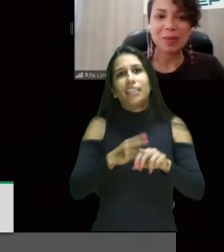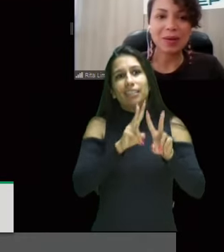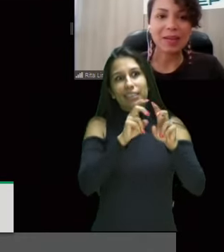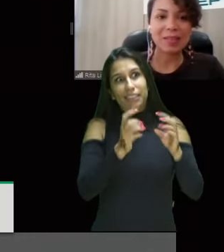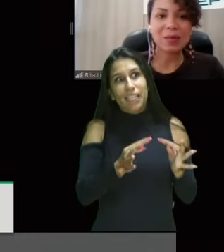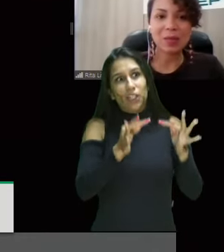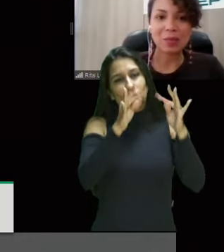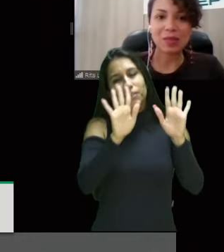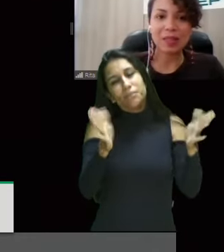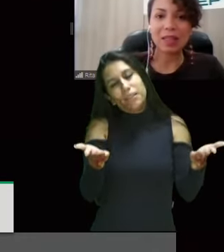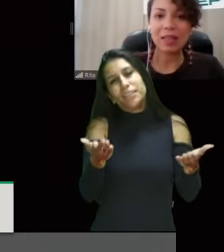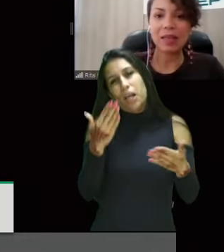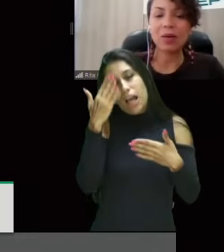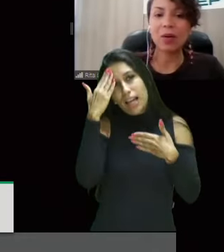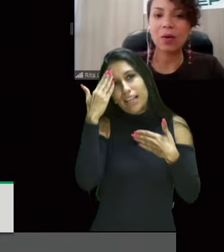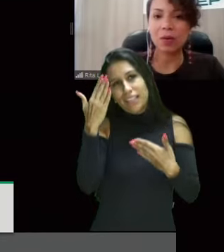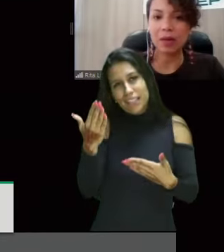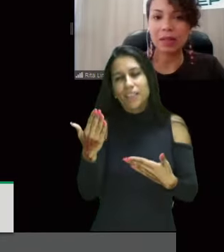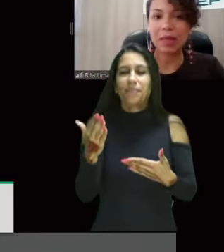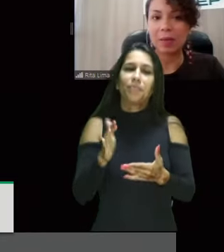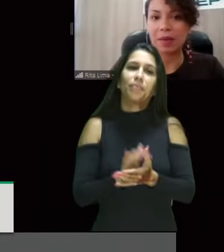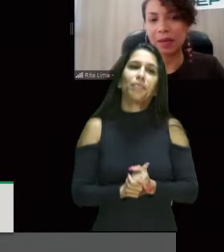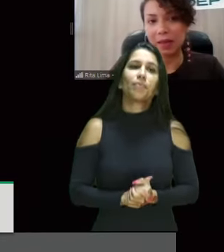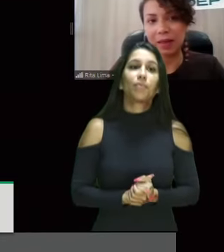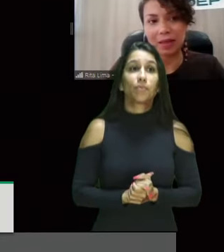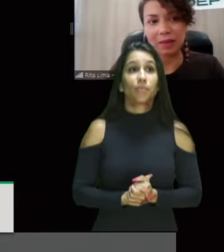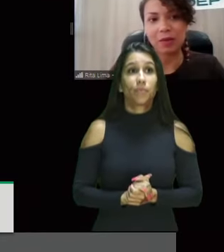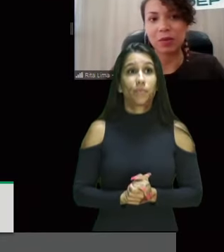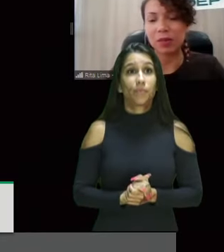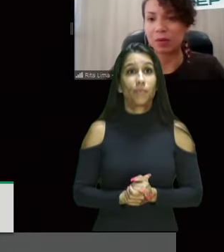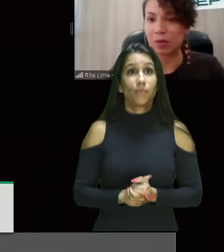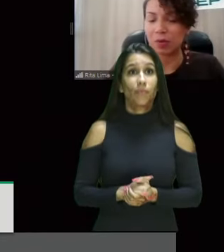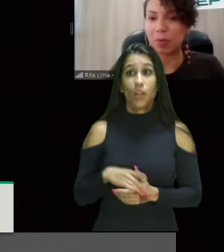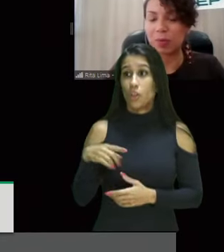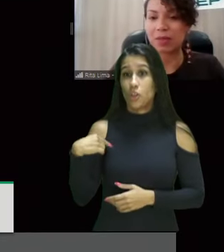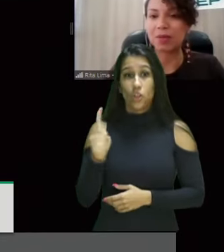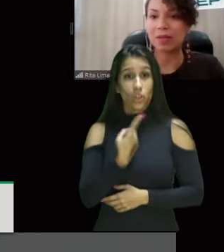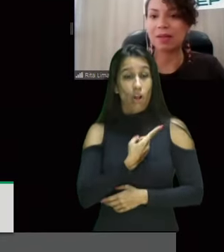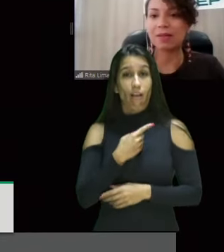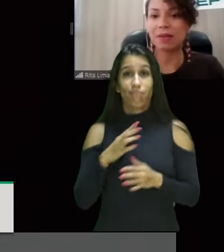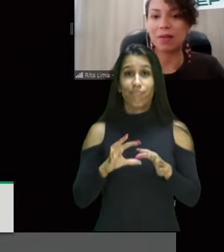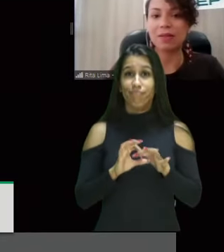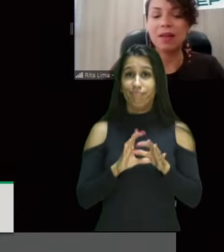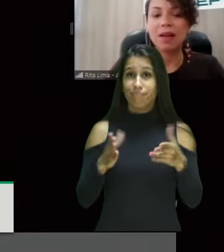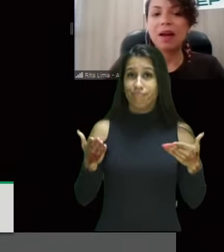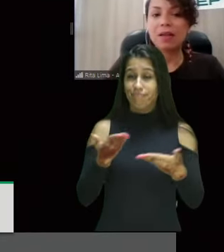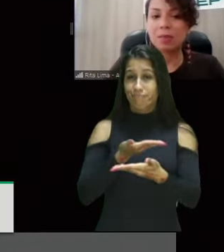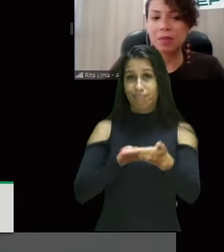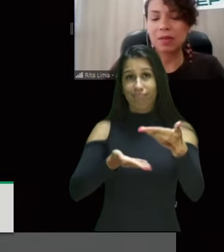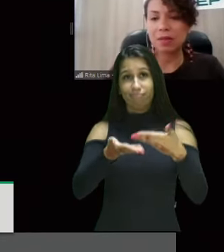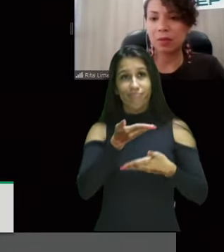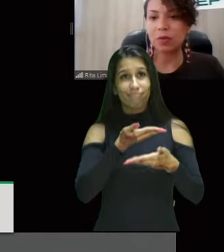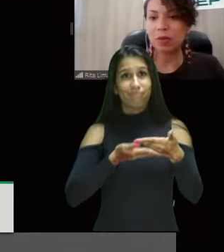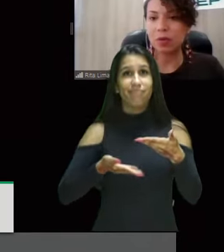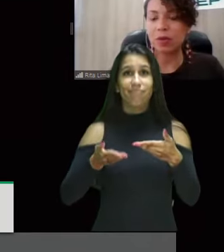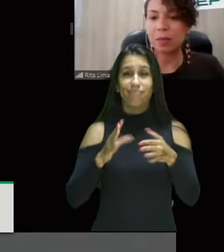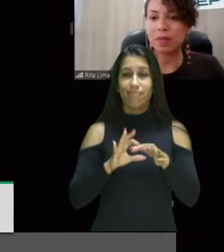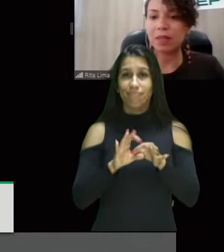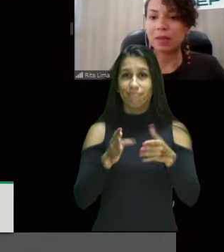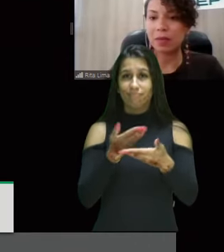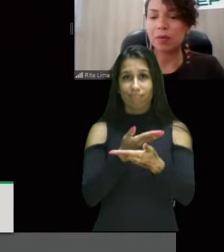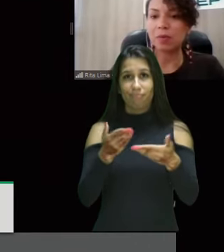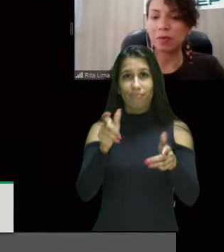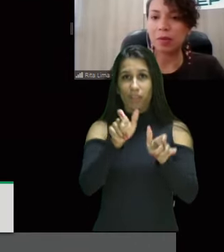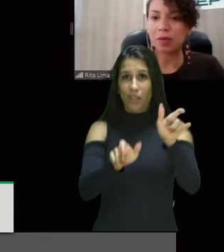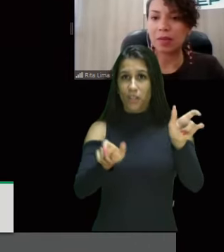mas eu agradeço mesmo assim e coloco a ANADEP e as defensoras e defensoras públicas associadas a nós à disposição de todos os